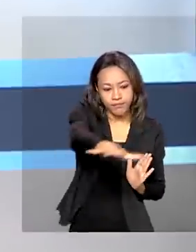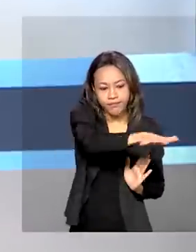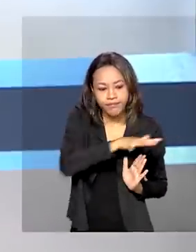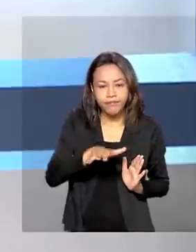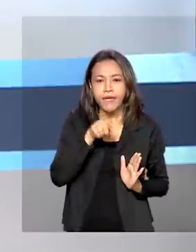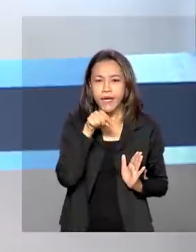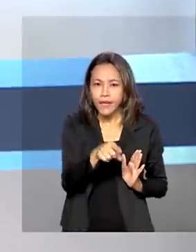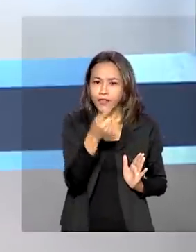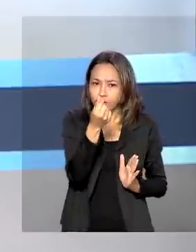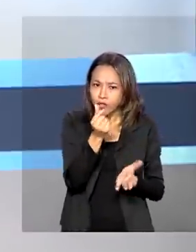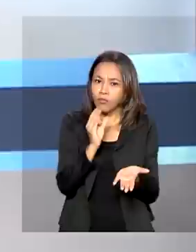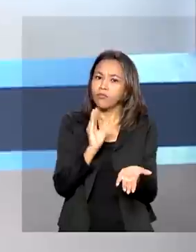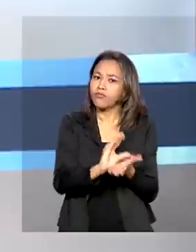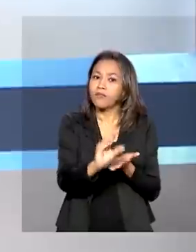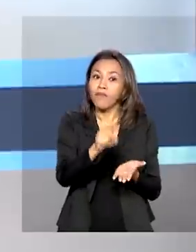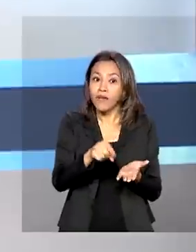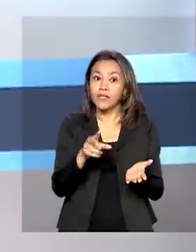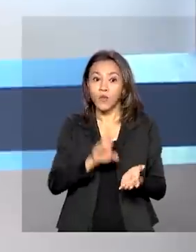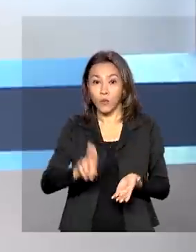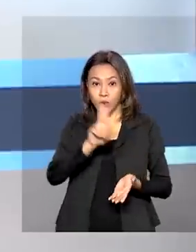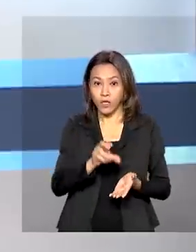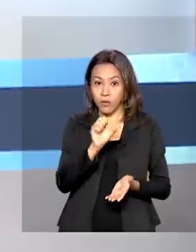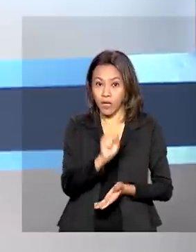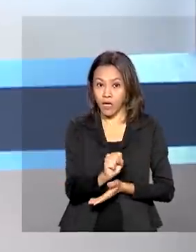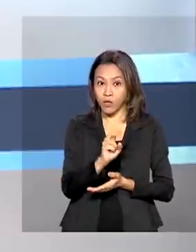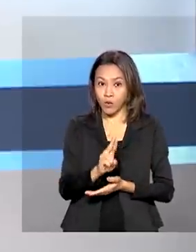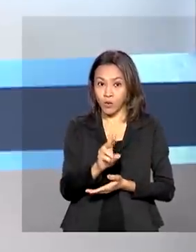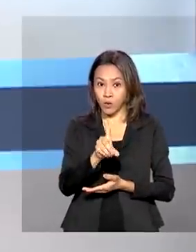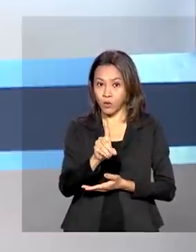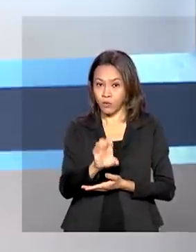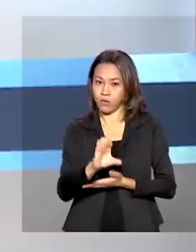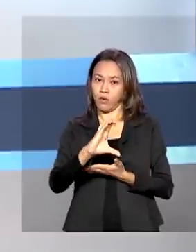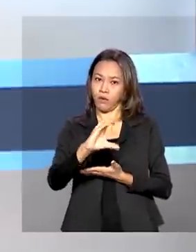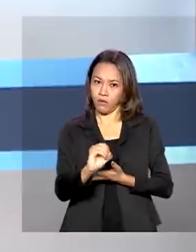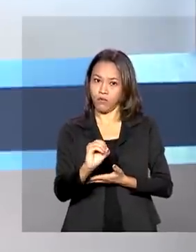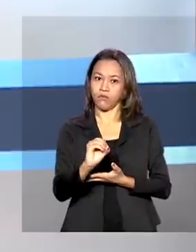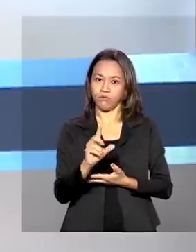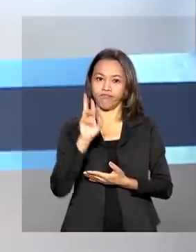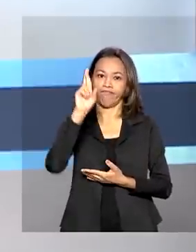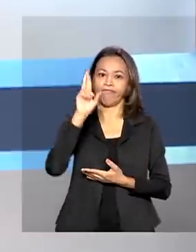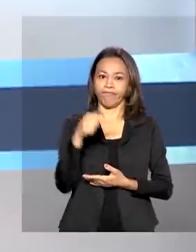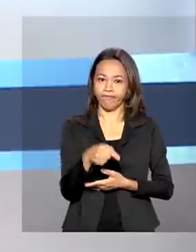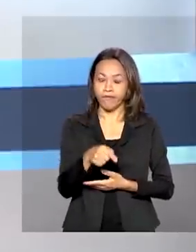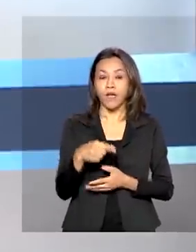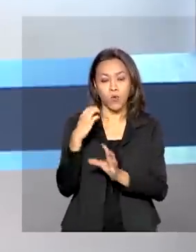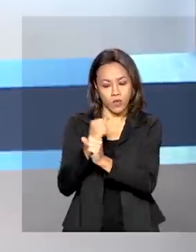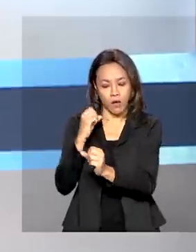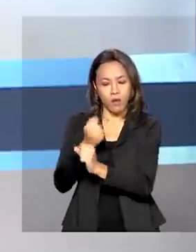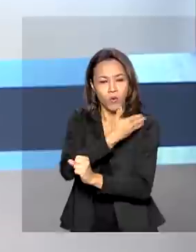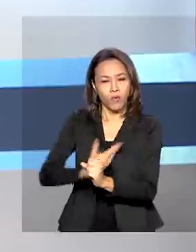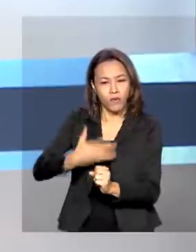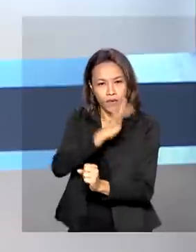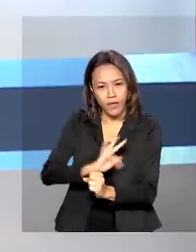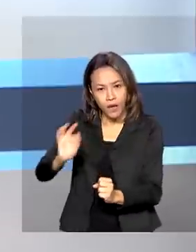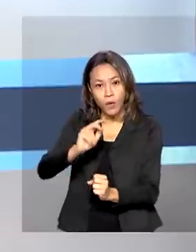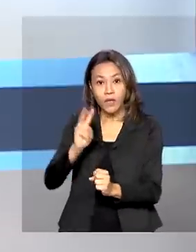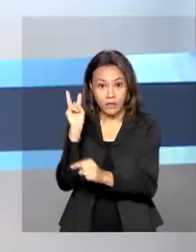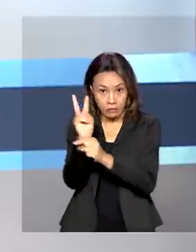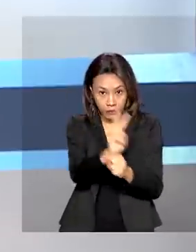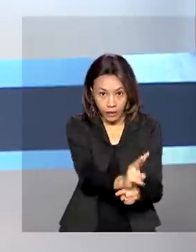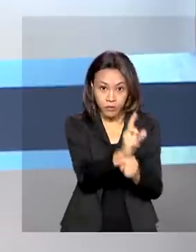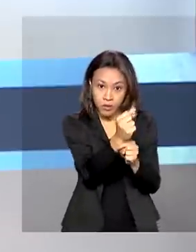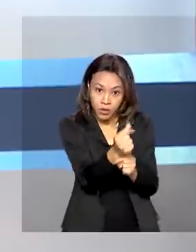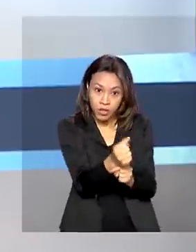recursos vão ser empregados pela Sudeco neste ano. Pelos cálculos do governo federal, o empréstimo com pagamento facilitado